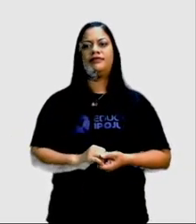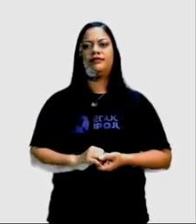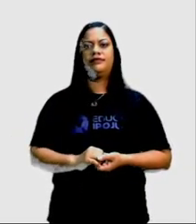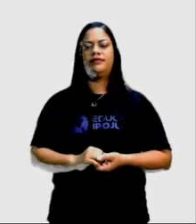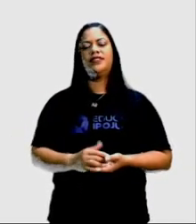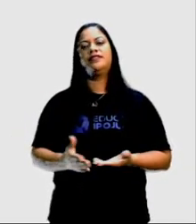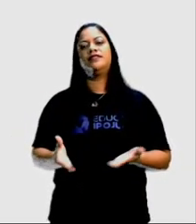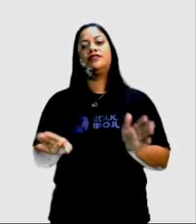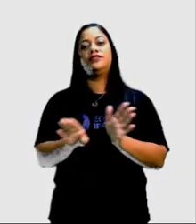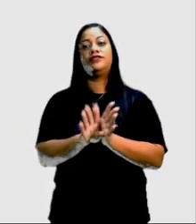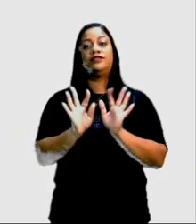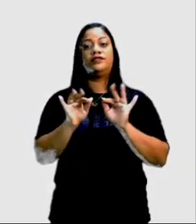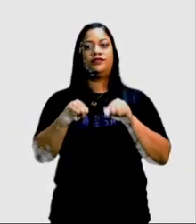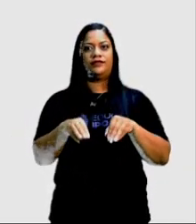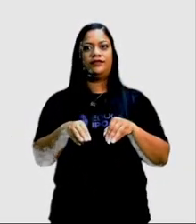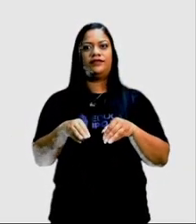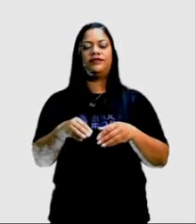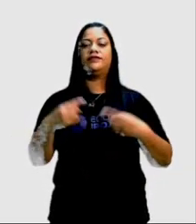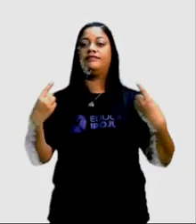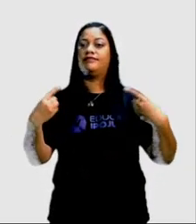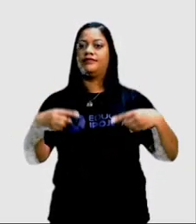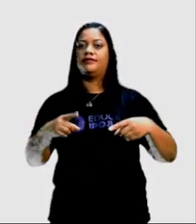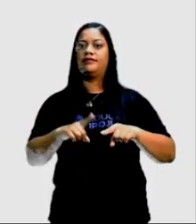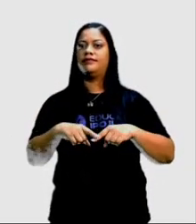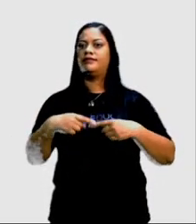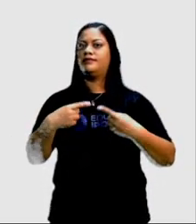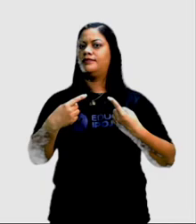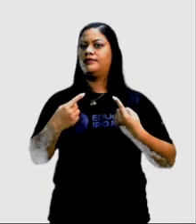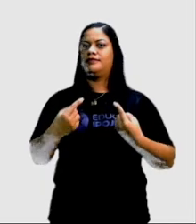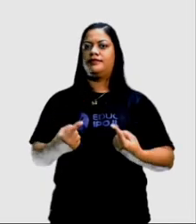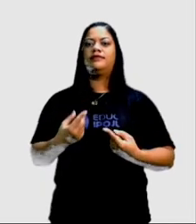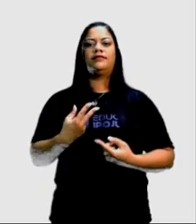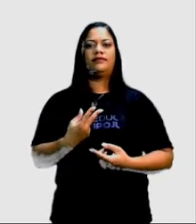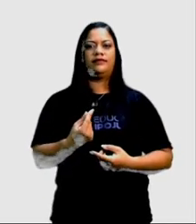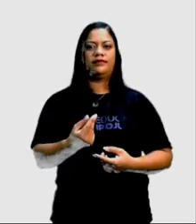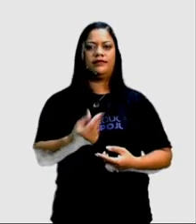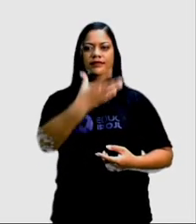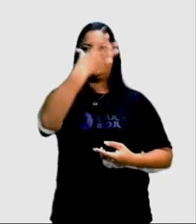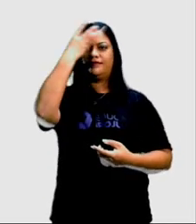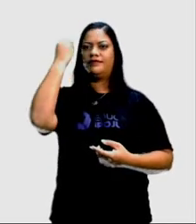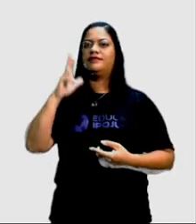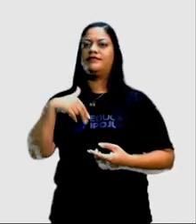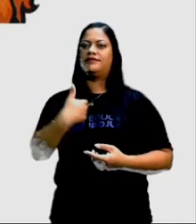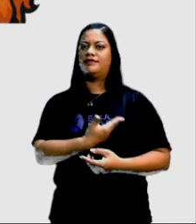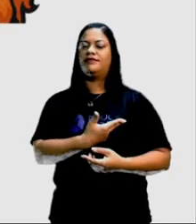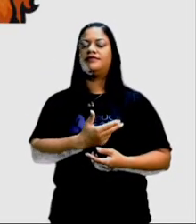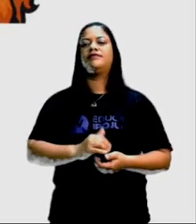Que pena! Chegamos à hora do nosso desafio, mas eu não vou deixar você esquecer da gente.